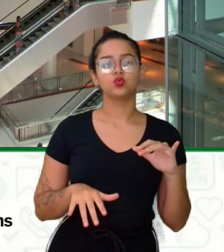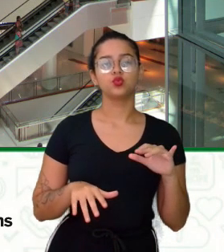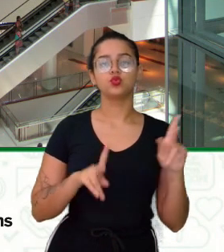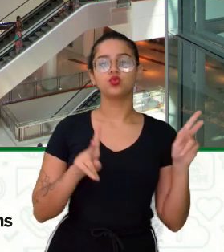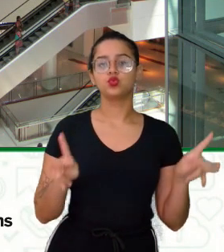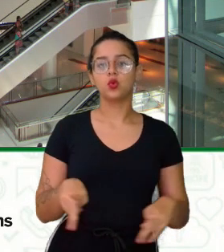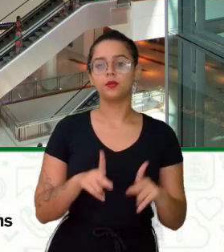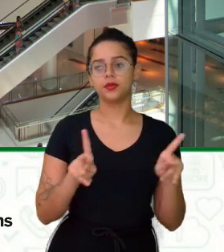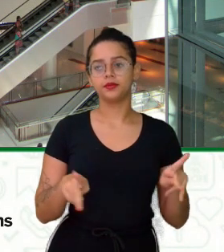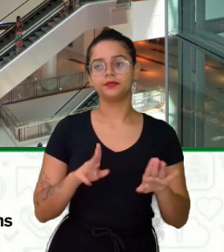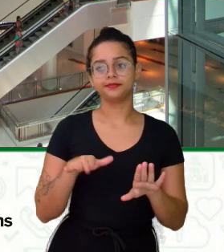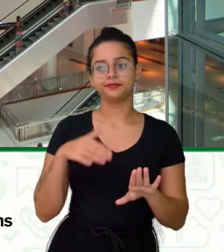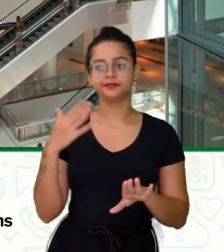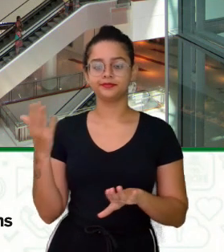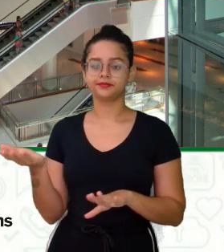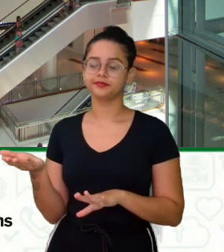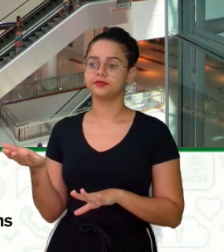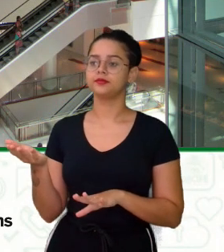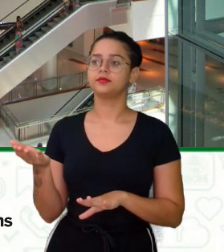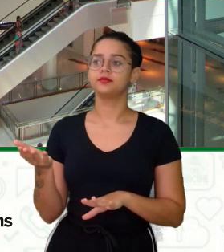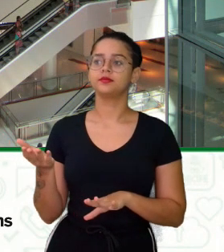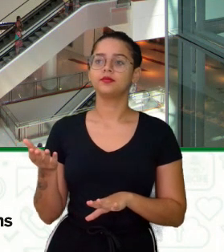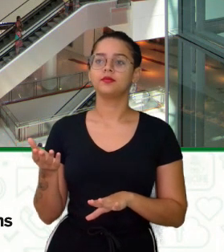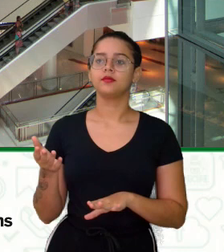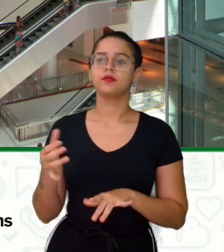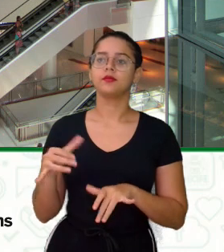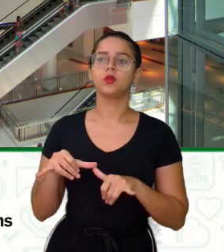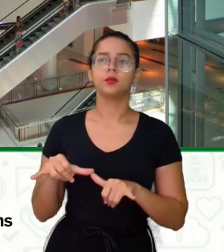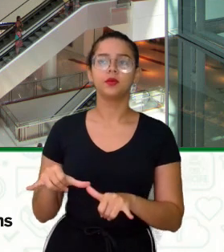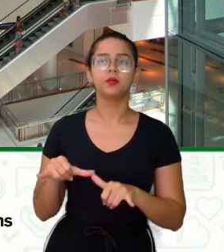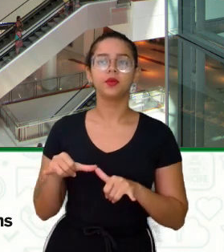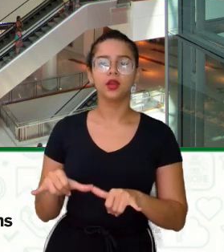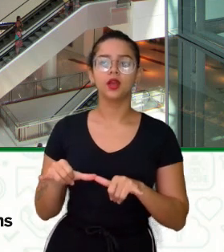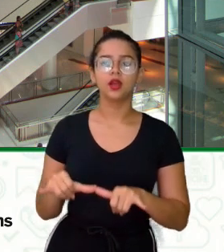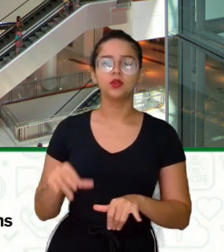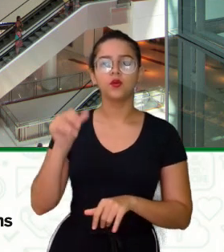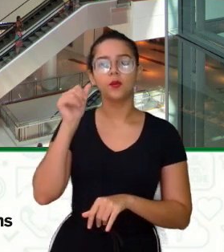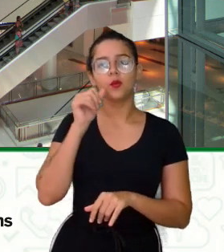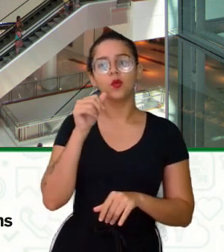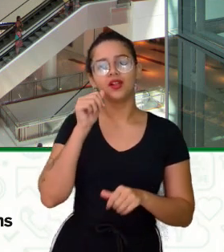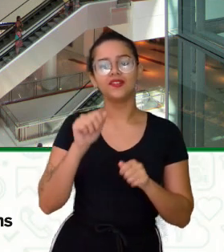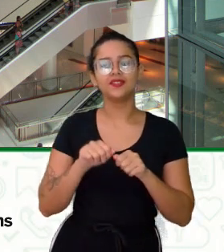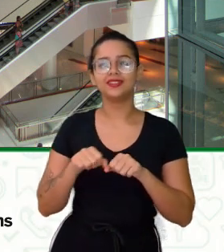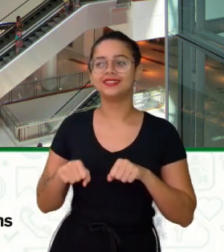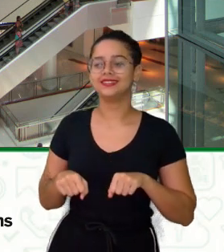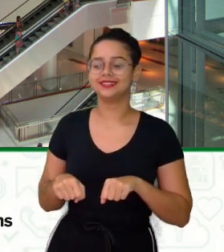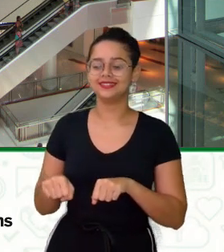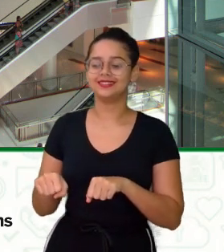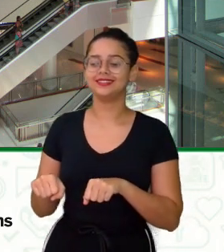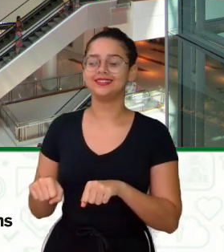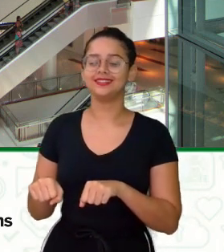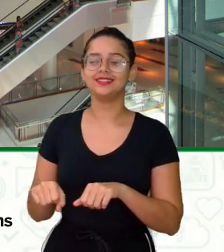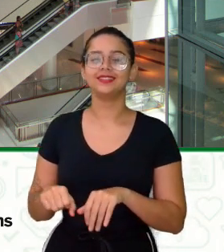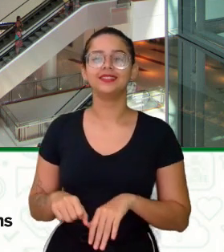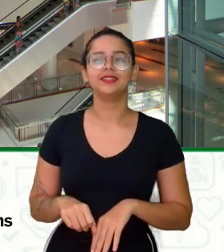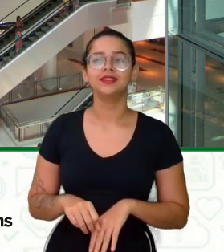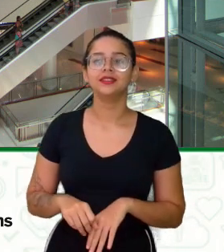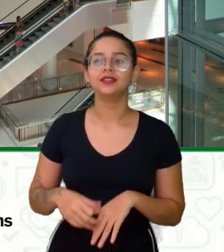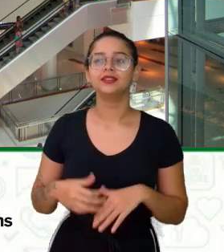shopzinho Do outro lado Um supermercado A moça Fazendo as compras E espaços